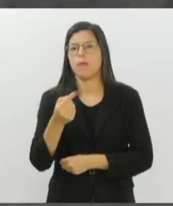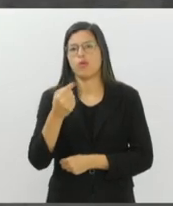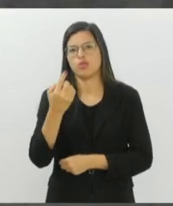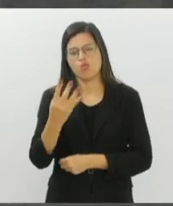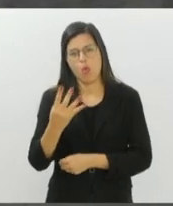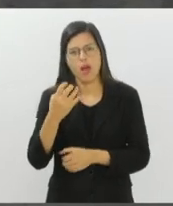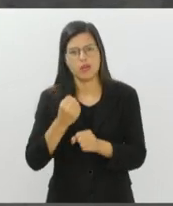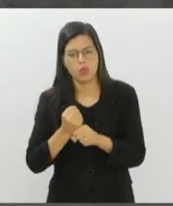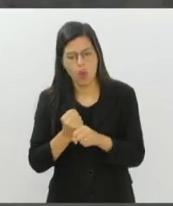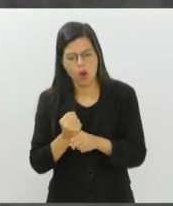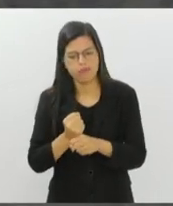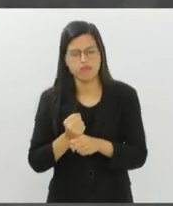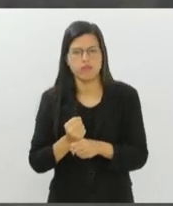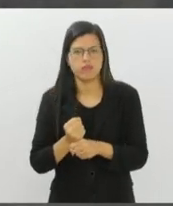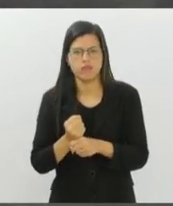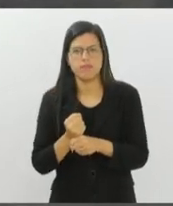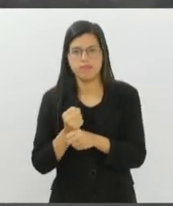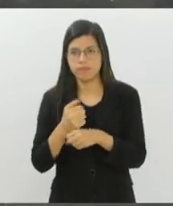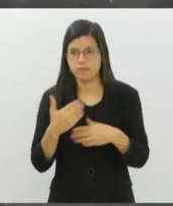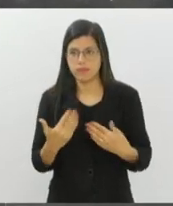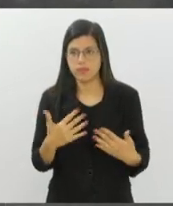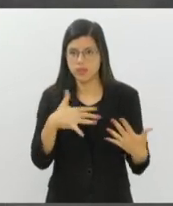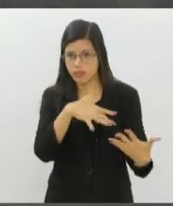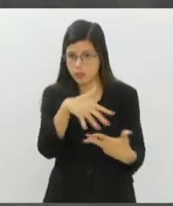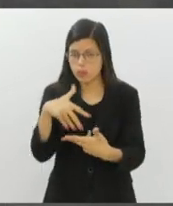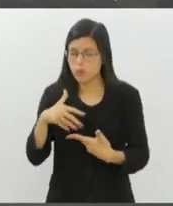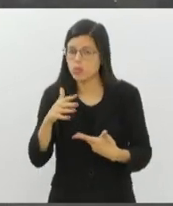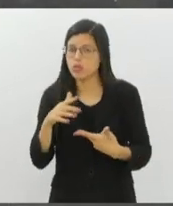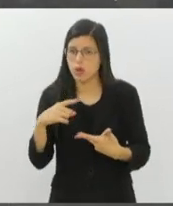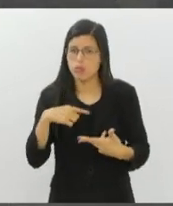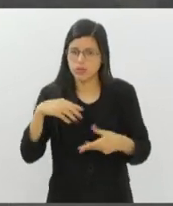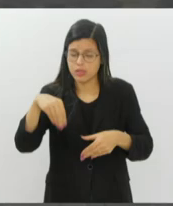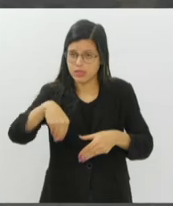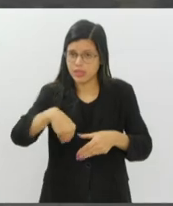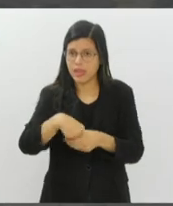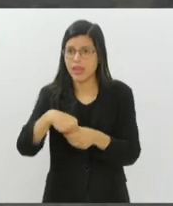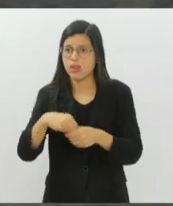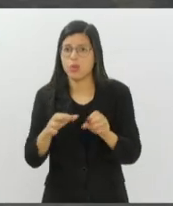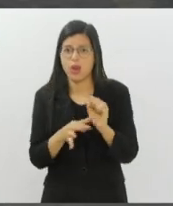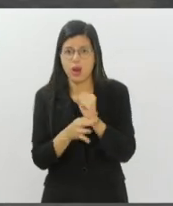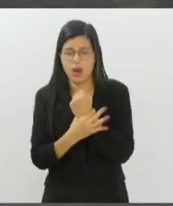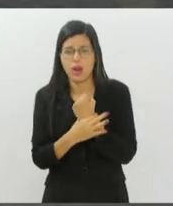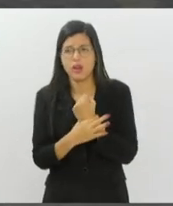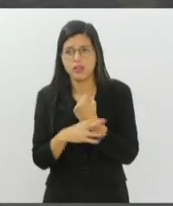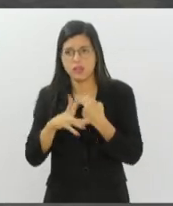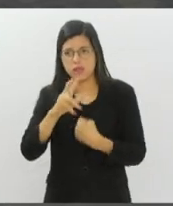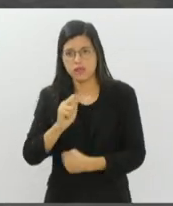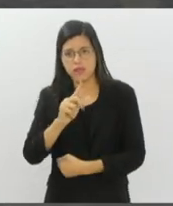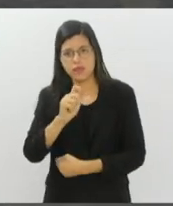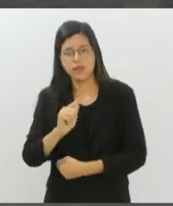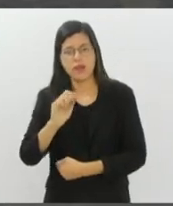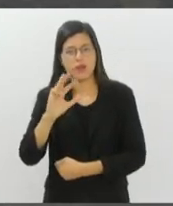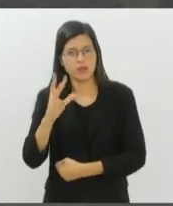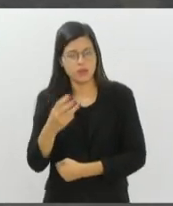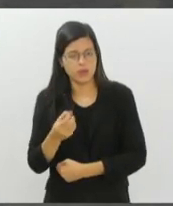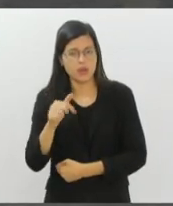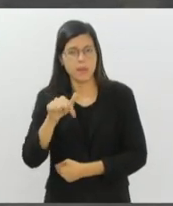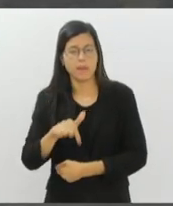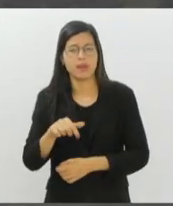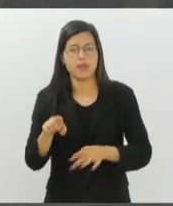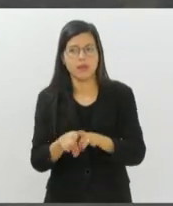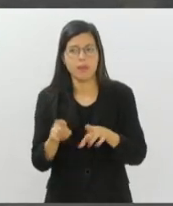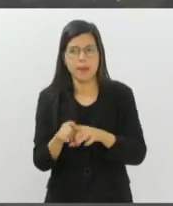anos. Então esse mundial já faz parte desse ciclo olímpico, garante vaga nas Olimpíadas e além da